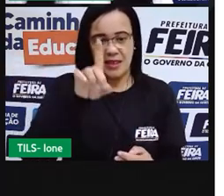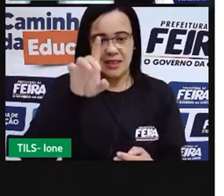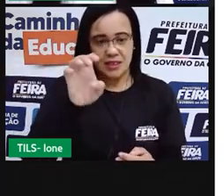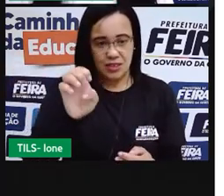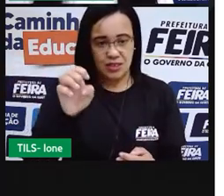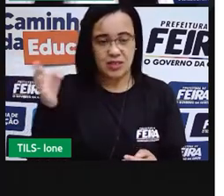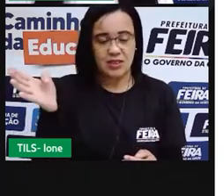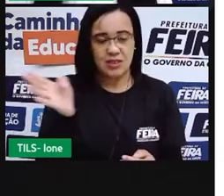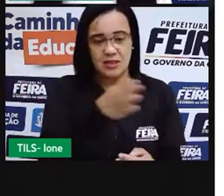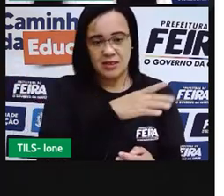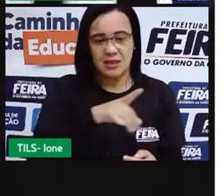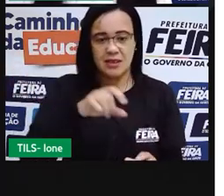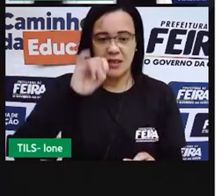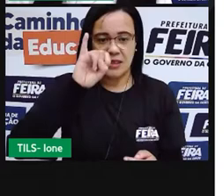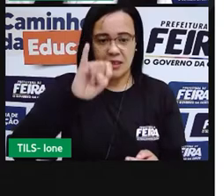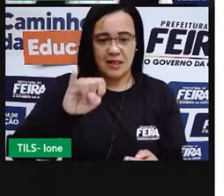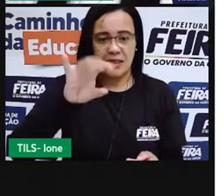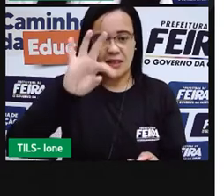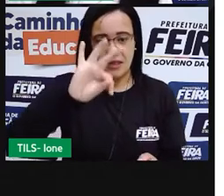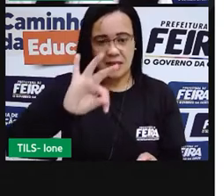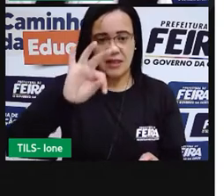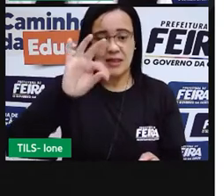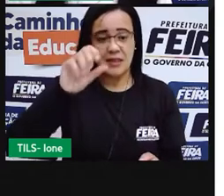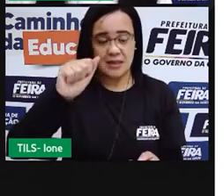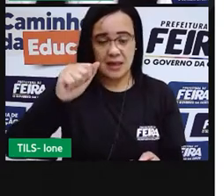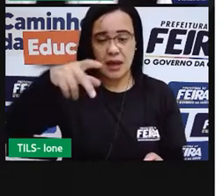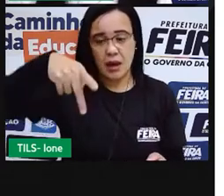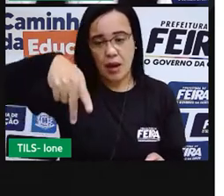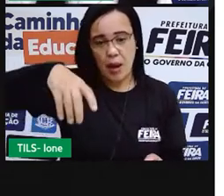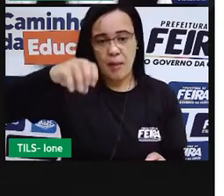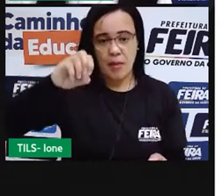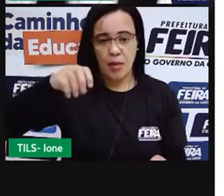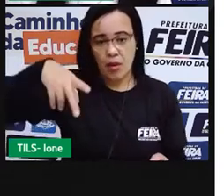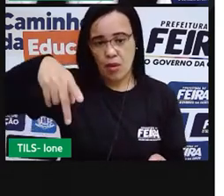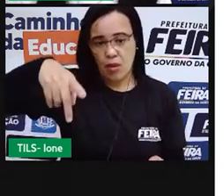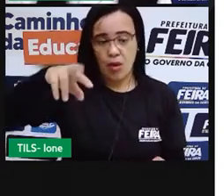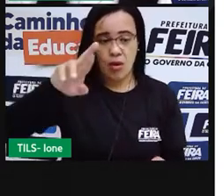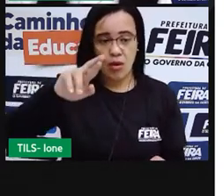Que formas geométricas a gente já consegue visualizar?